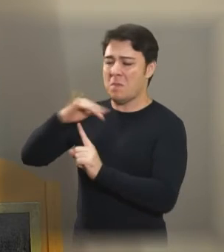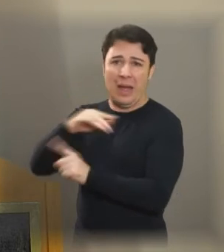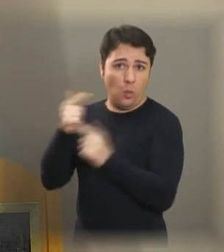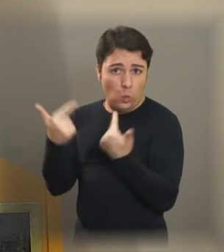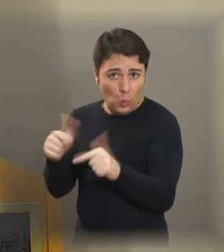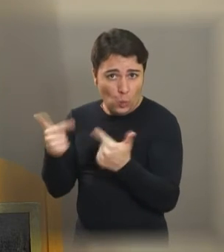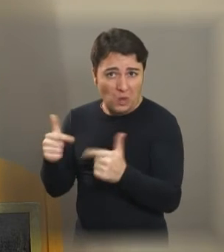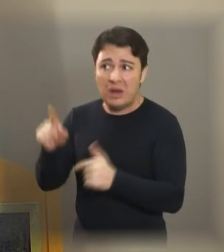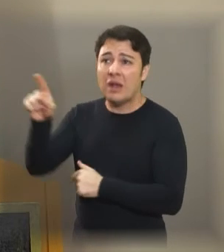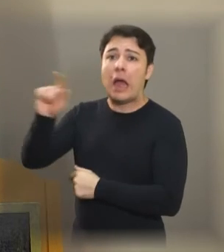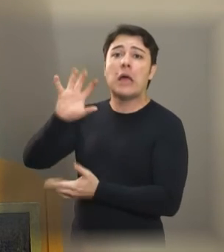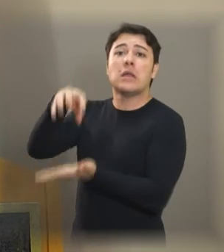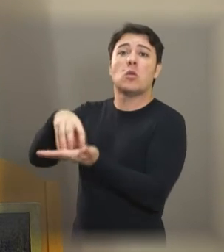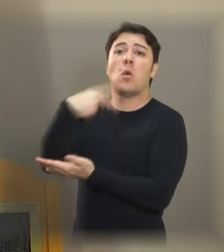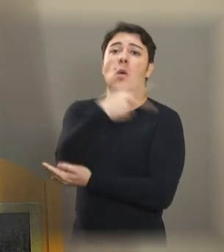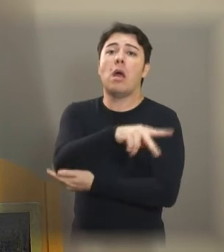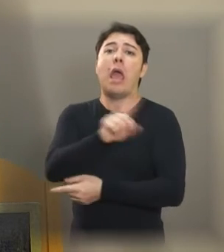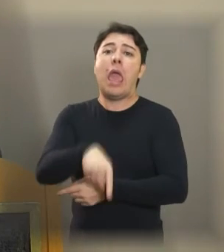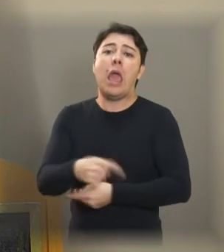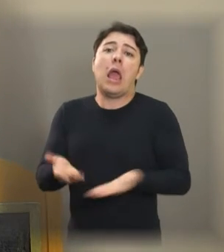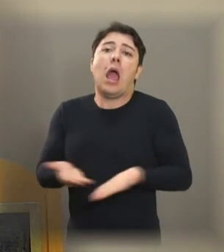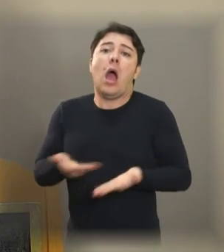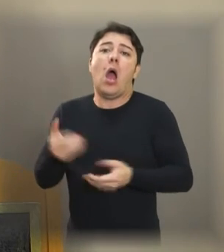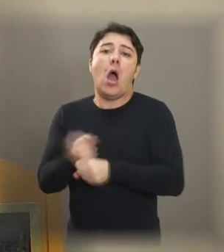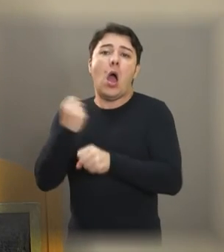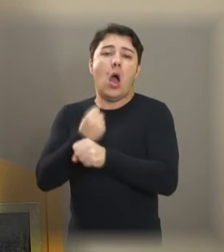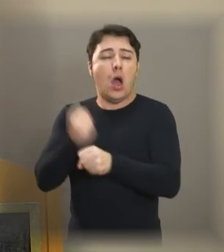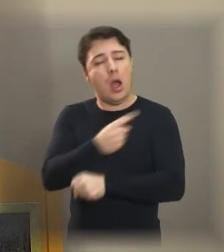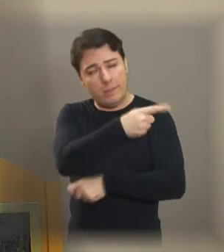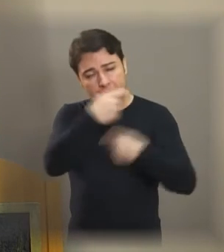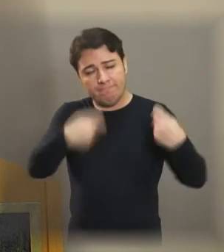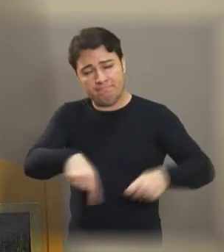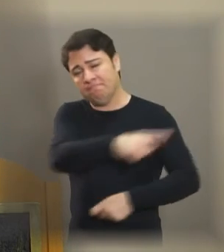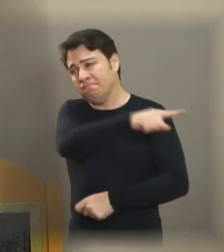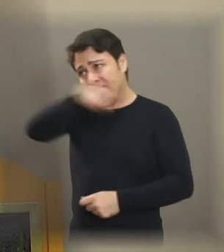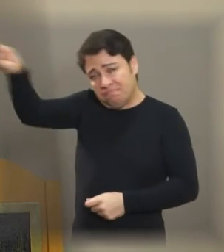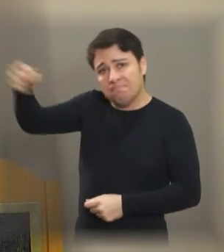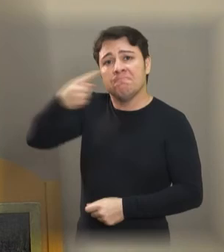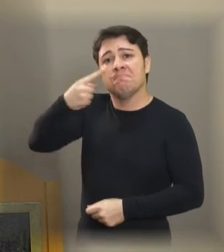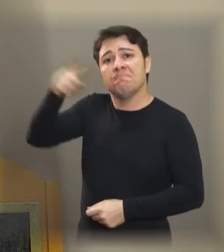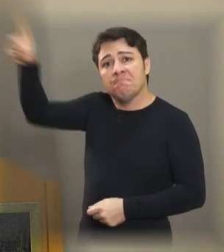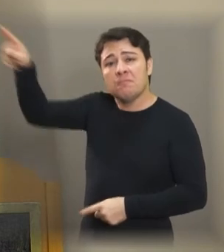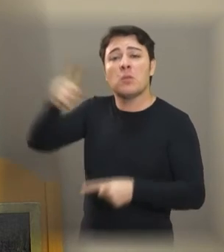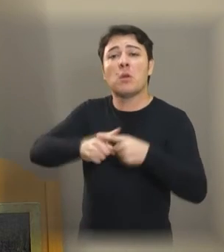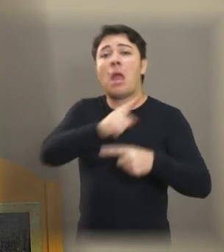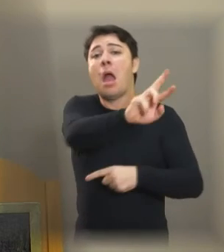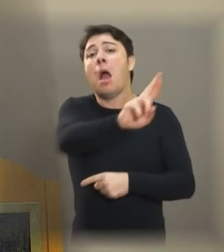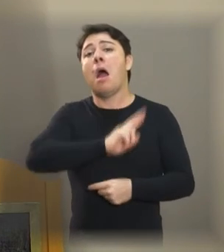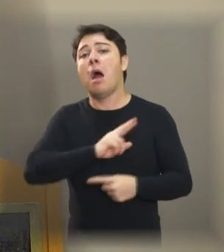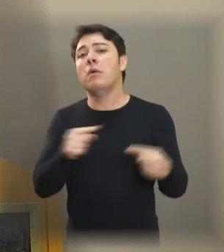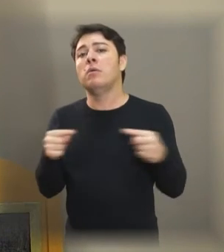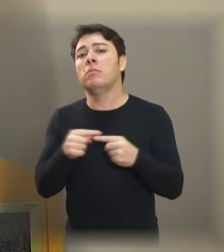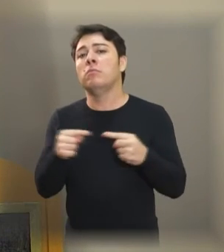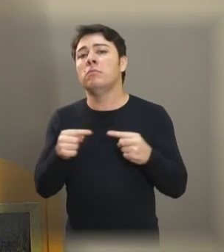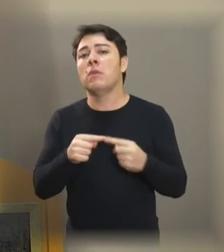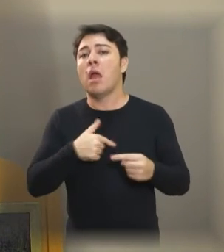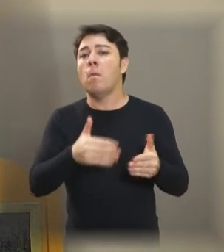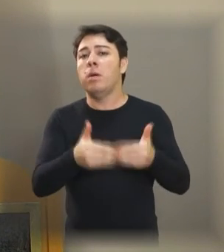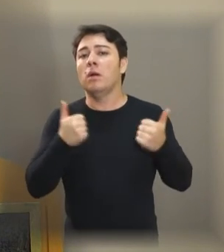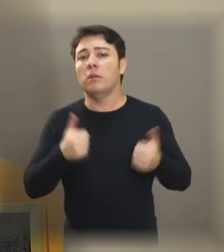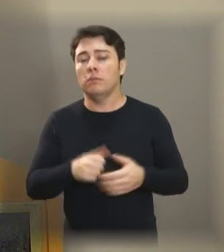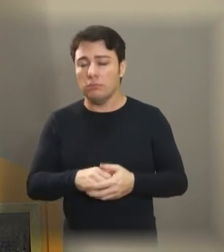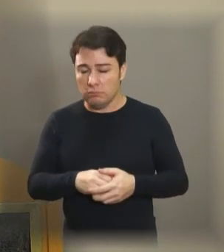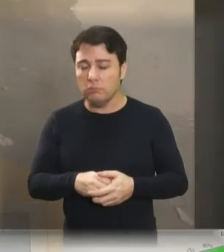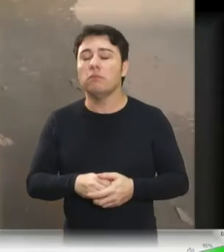Então, é algum setor, acho que serviço de obras. deve ser... Então, para que atenda esse pedido aí,